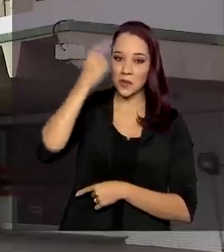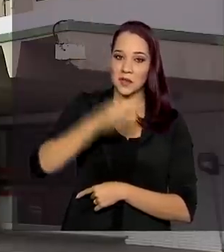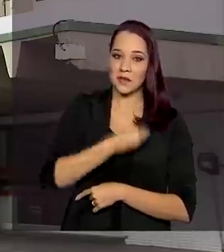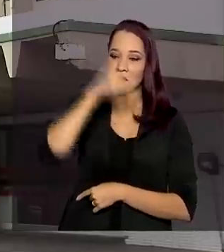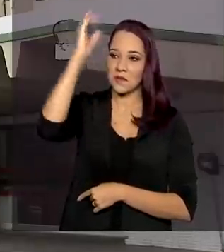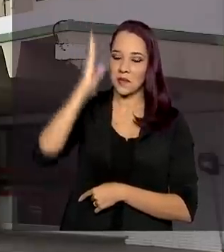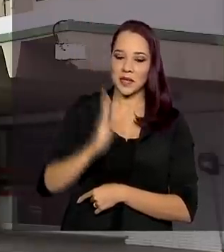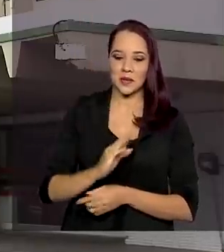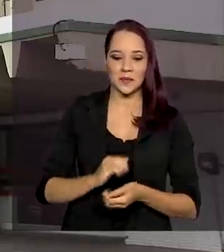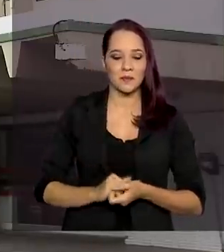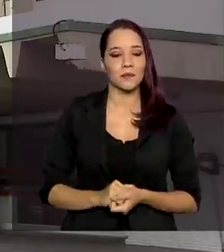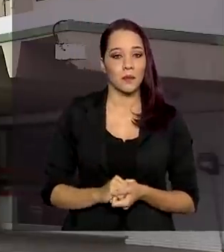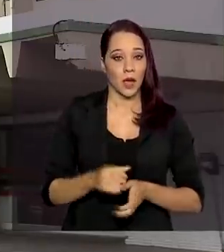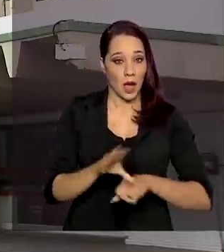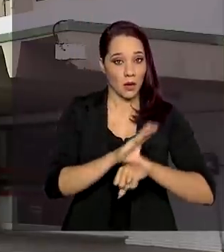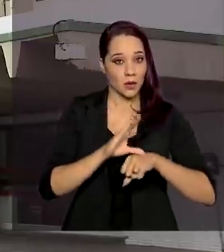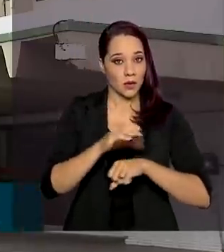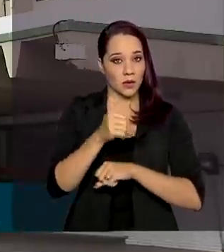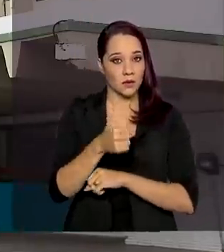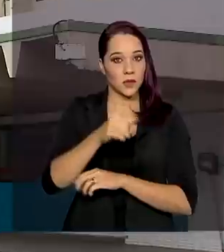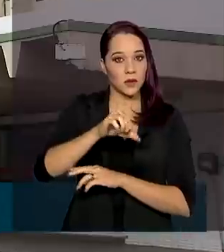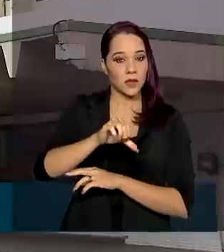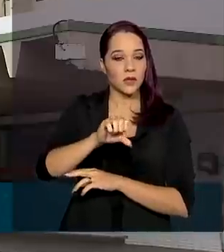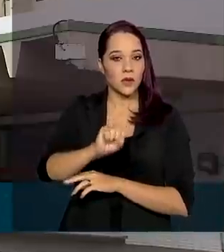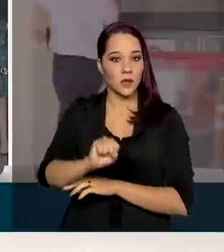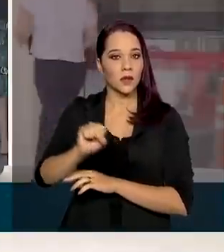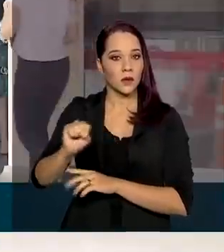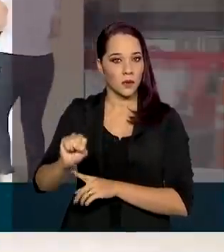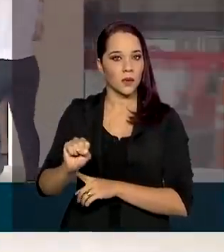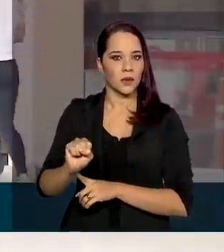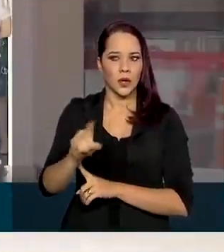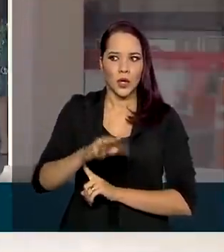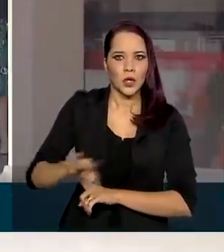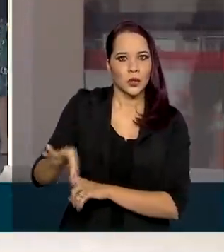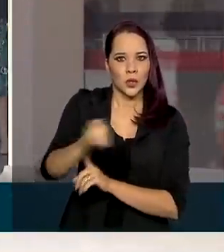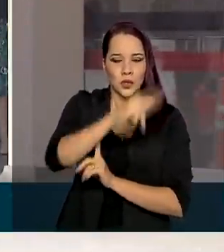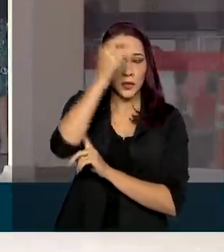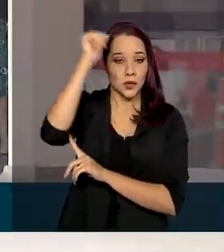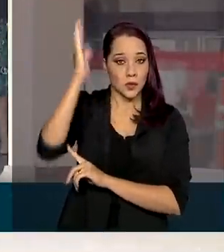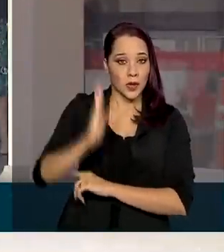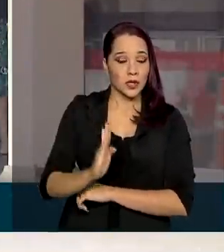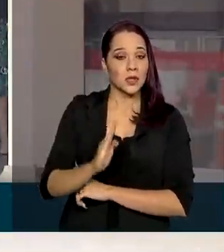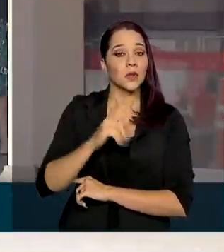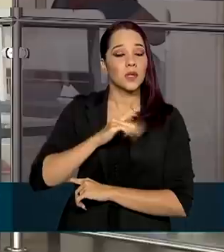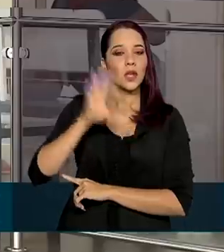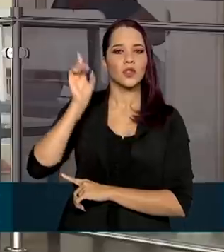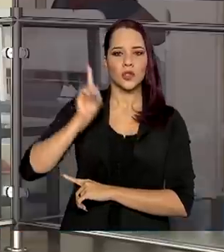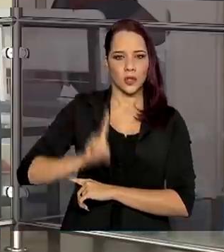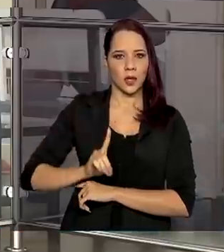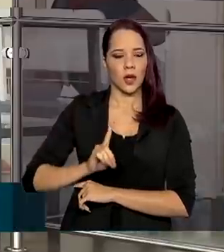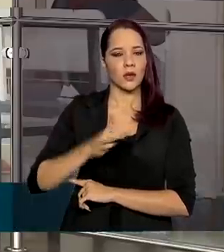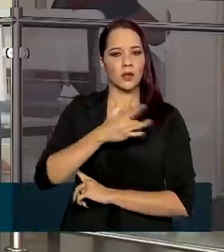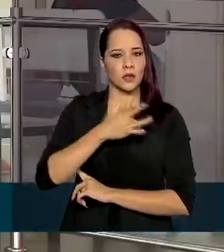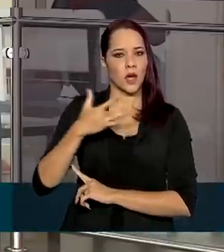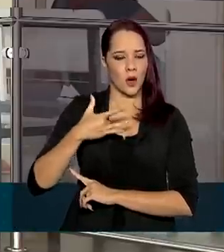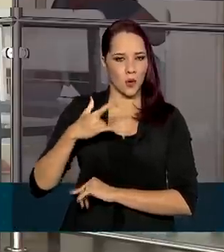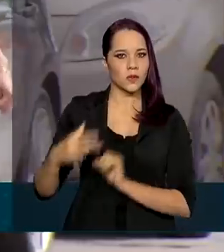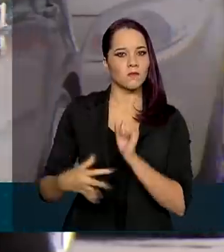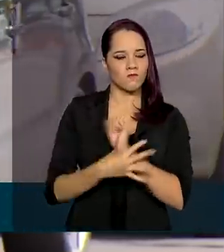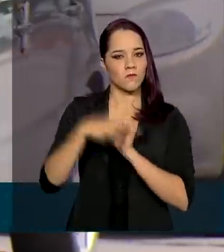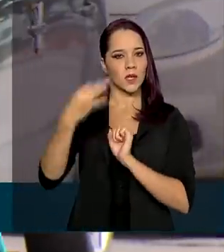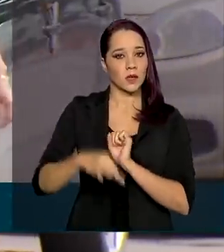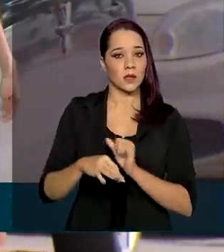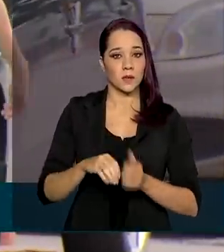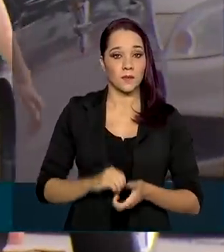A partir da Constituição de 1988, todos os brasileiros passaram a ter o direito à saúde assegurado,